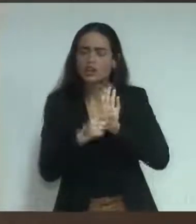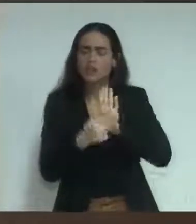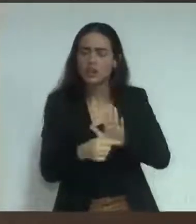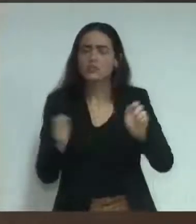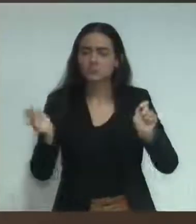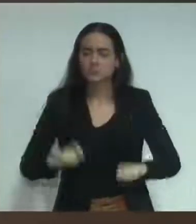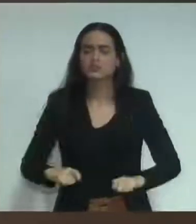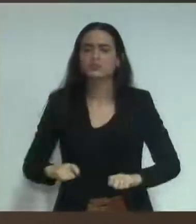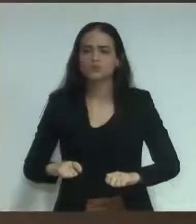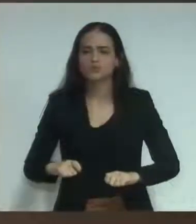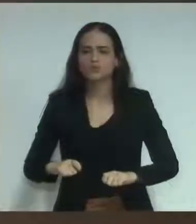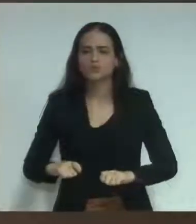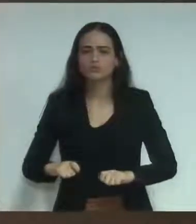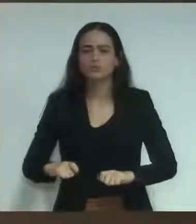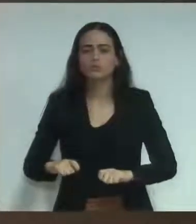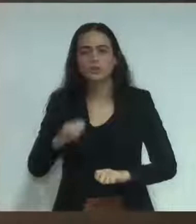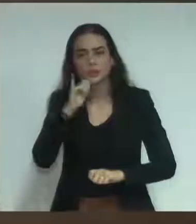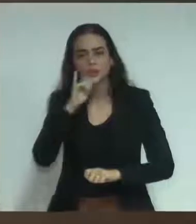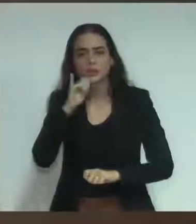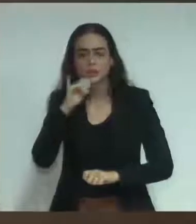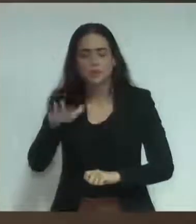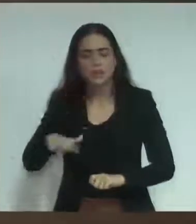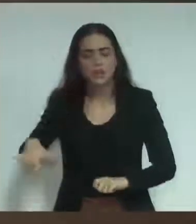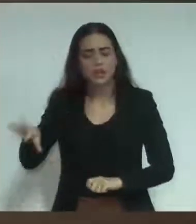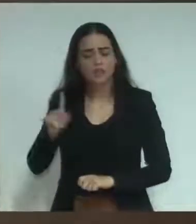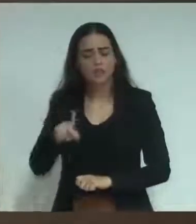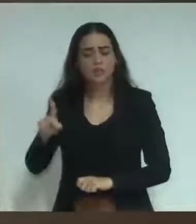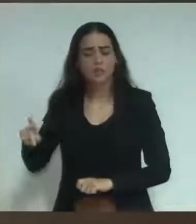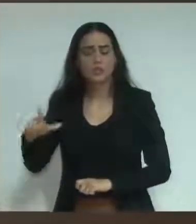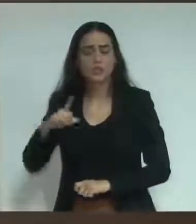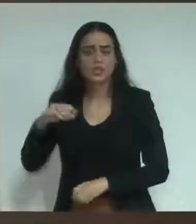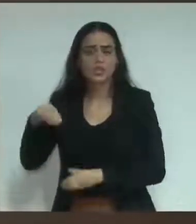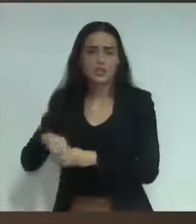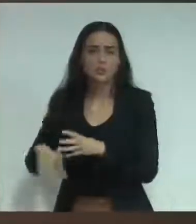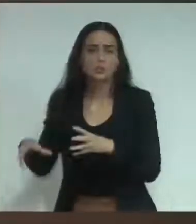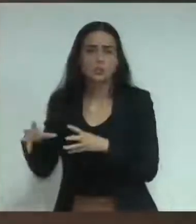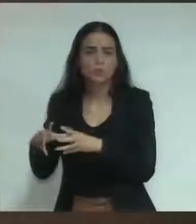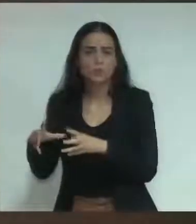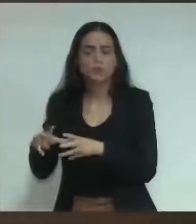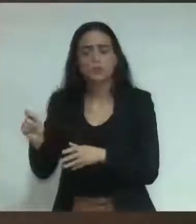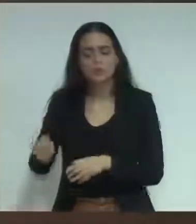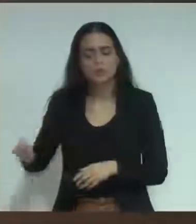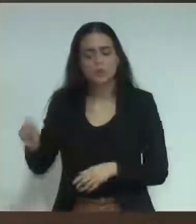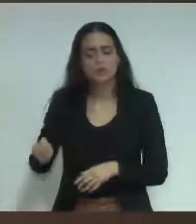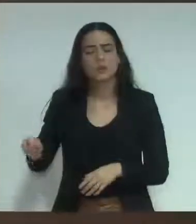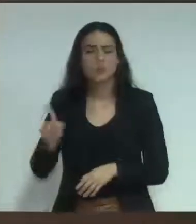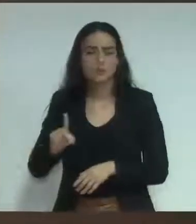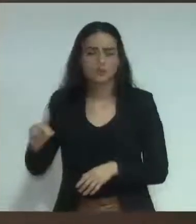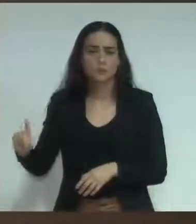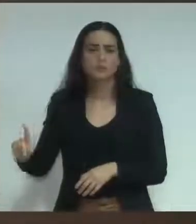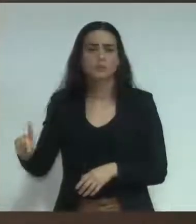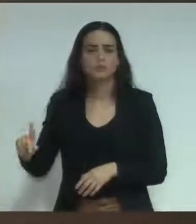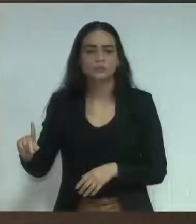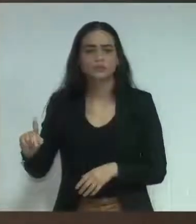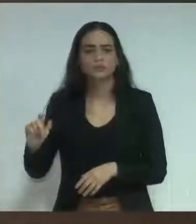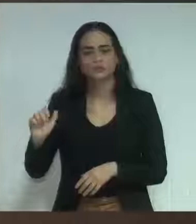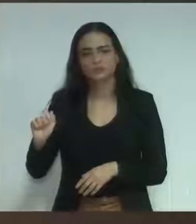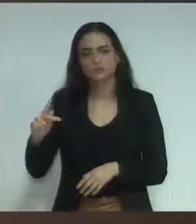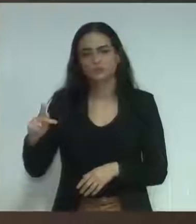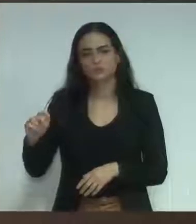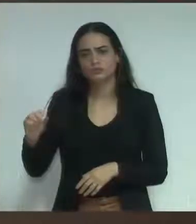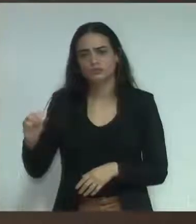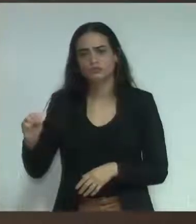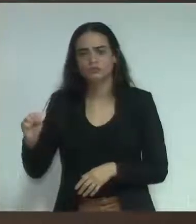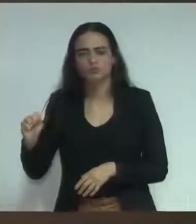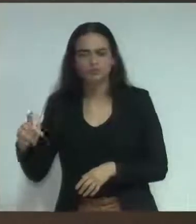entre os professores, por exemplo, existe uma organização, existe associação, existe a OESP, e outras áreas na